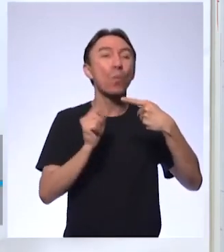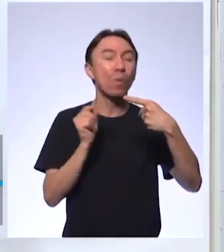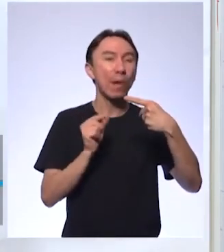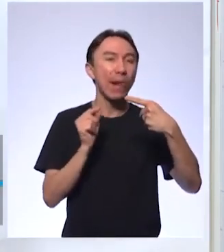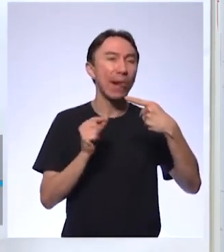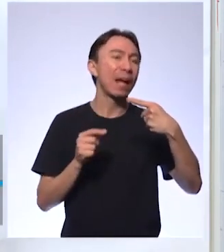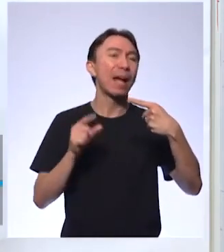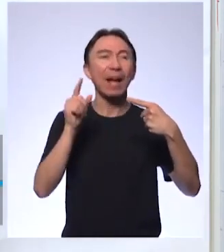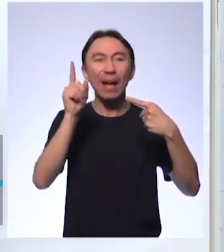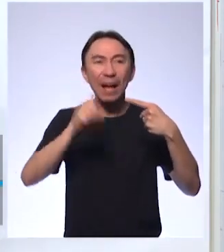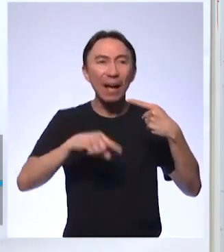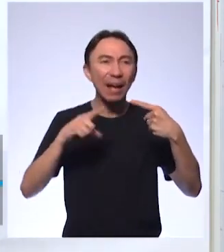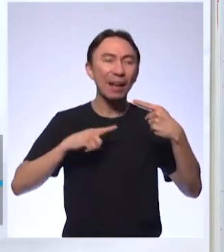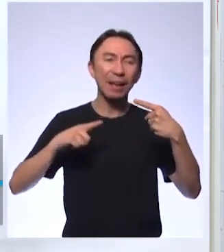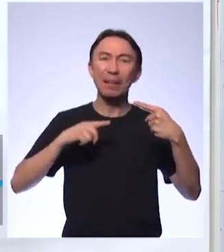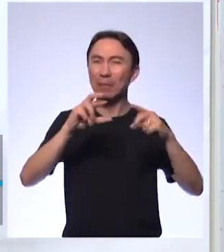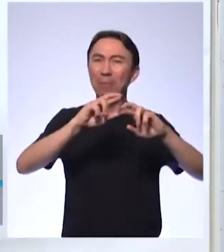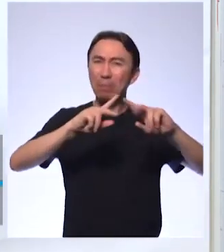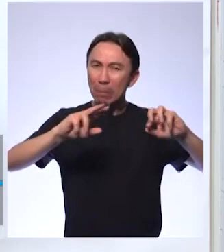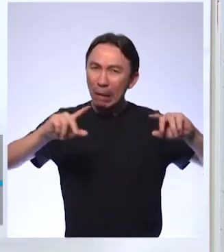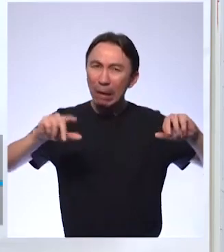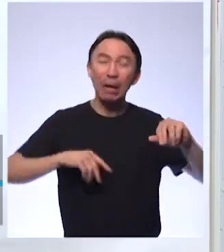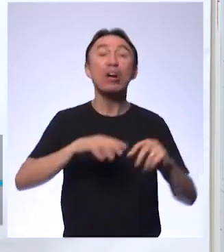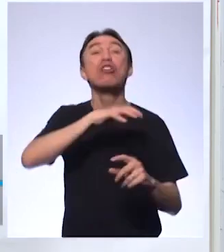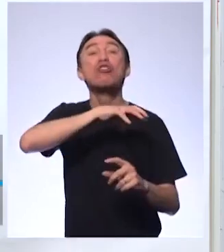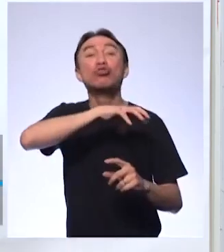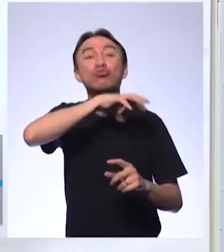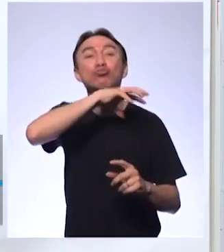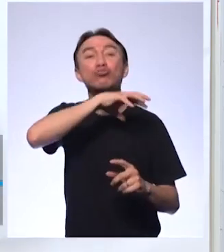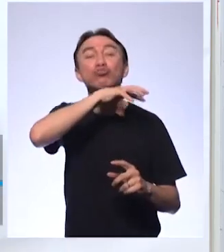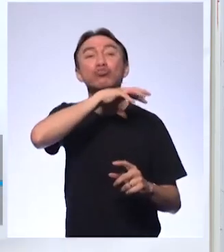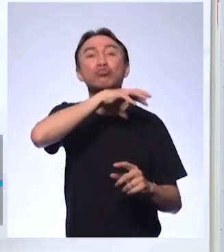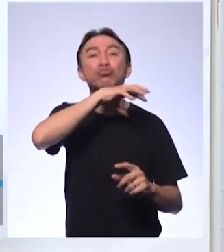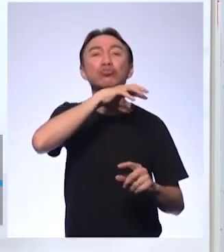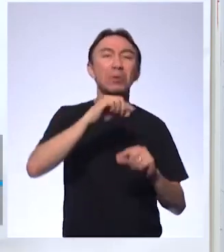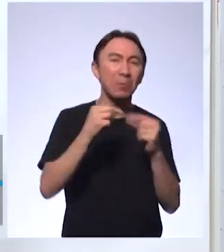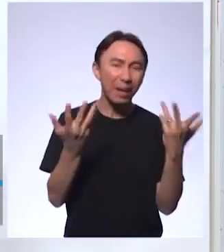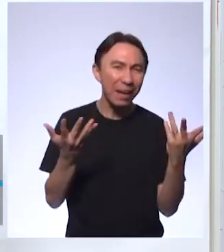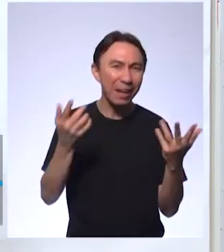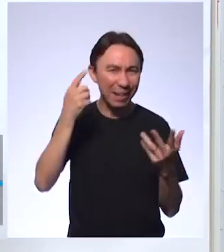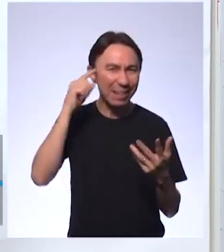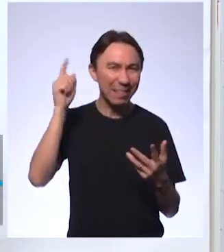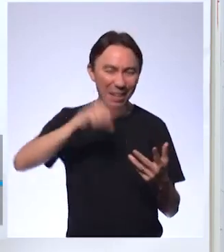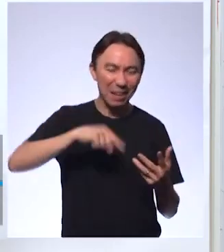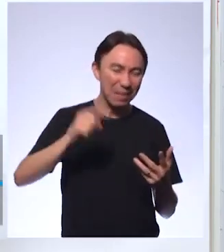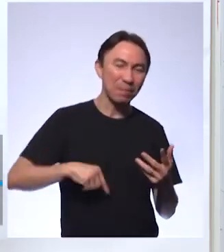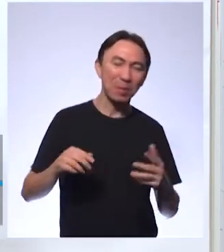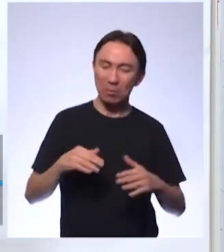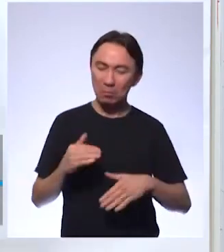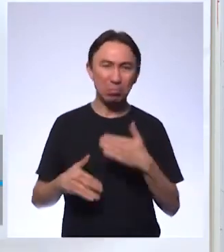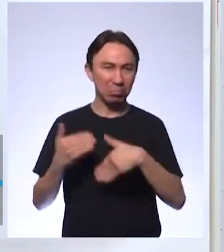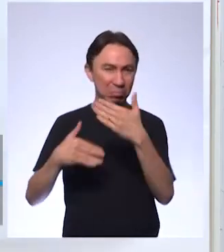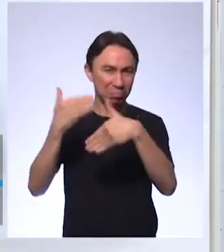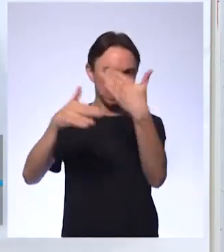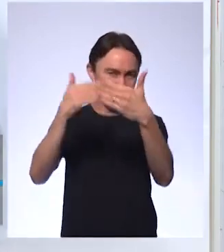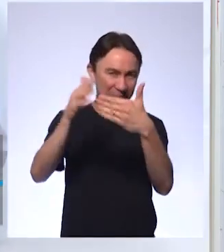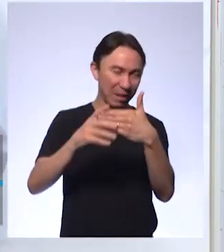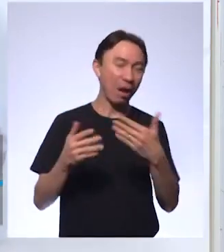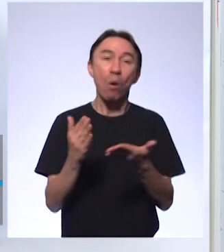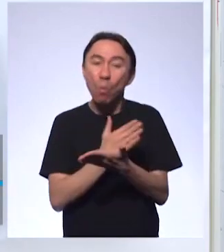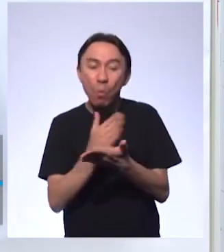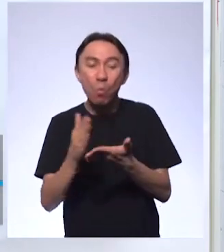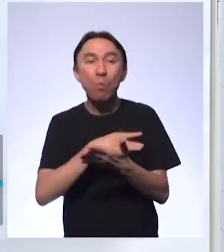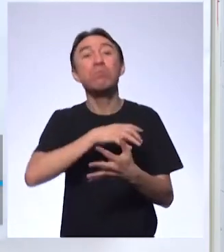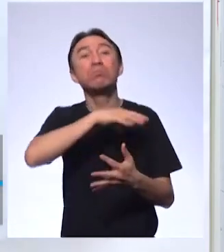desenvolvimento dos mamíferos. Muitos mamíferos se alimentavam de ovos de dinossauros. Então seria uma